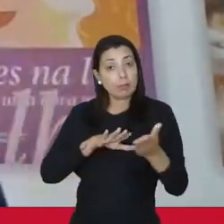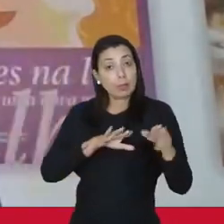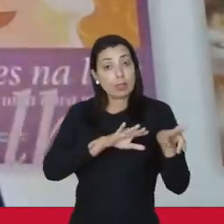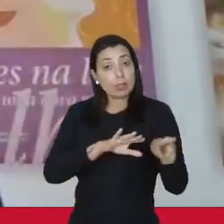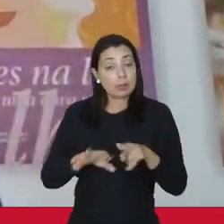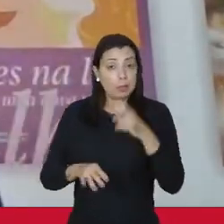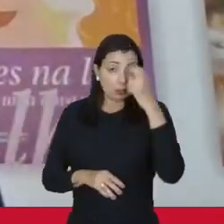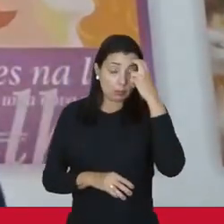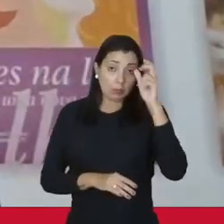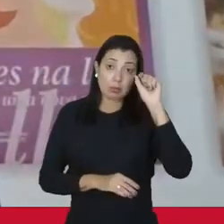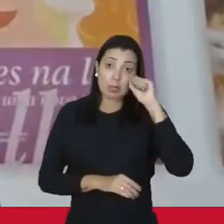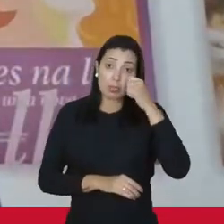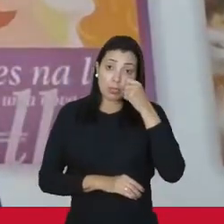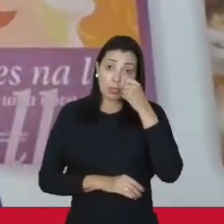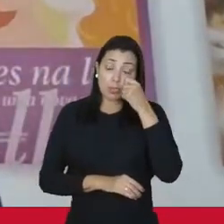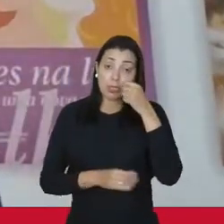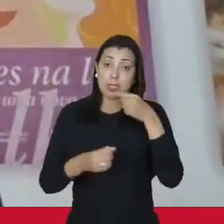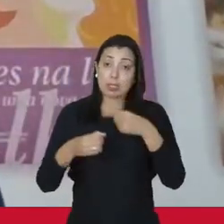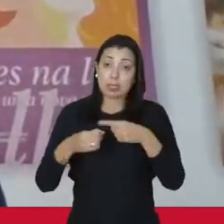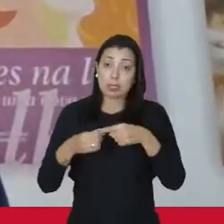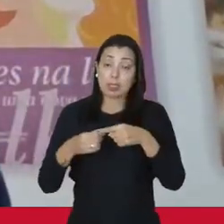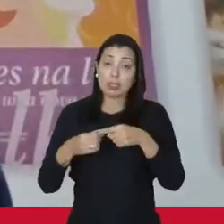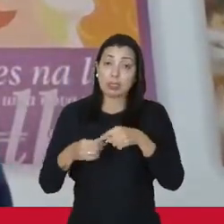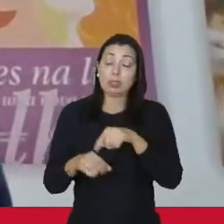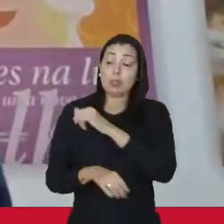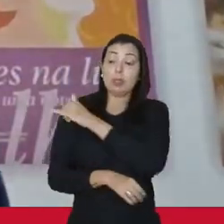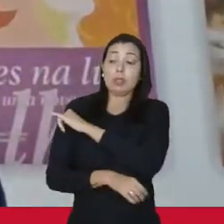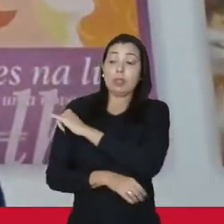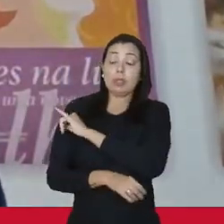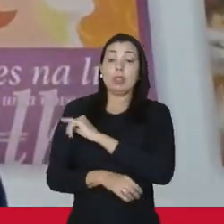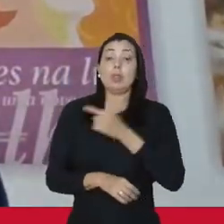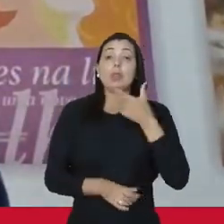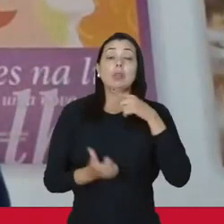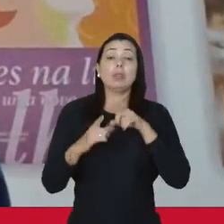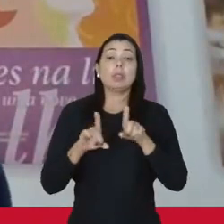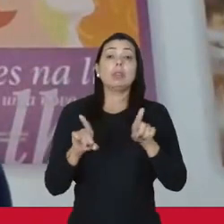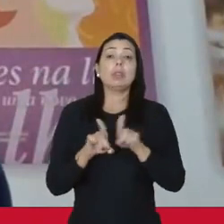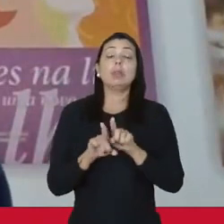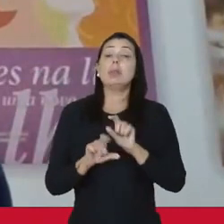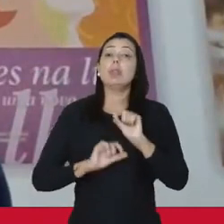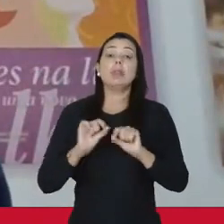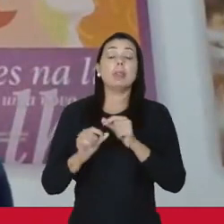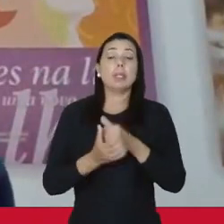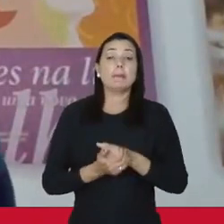Semana da Cultura Negra na cidade de Niterói. A gente conseguiu também